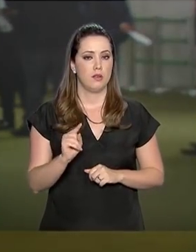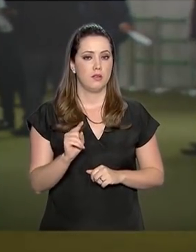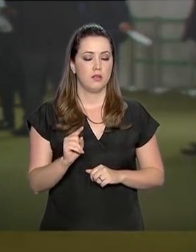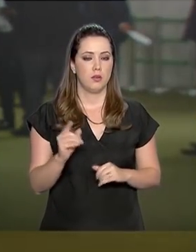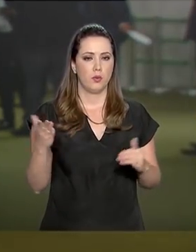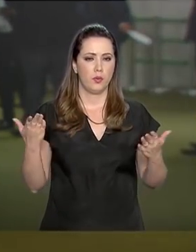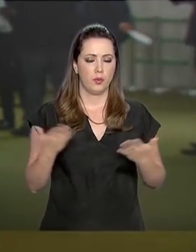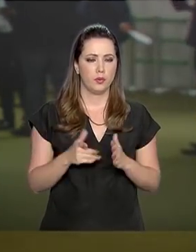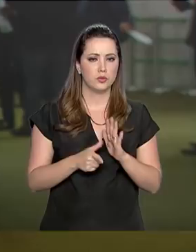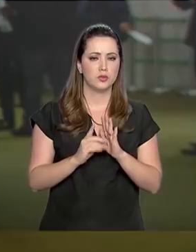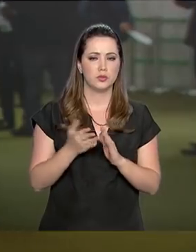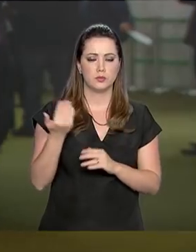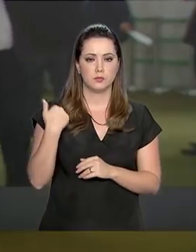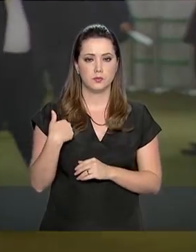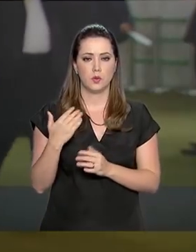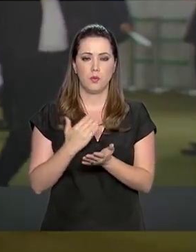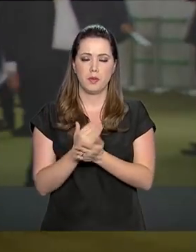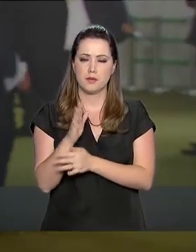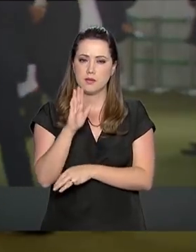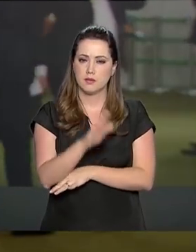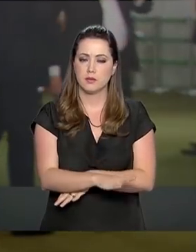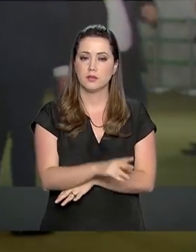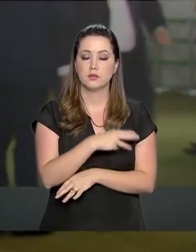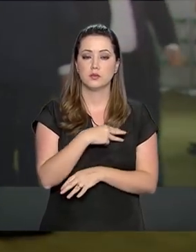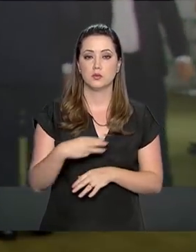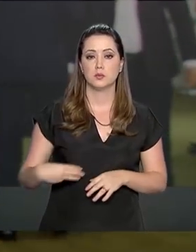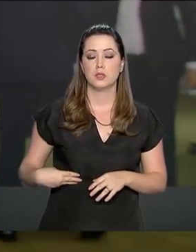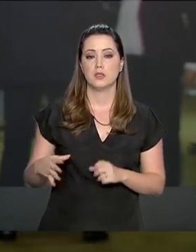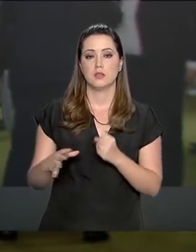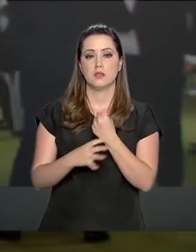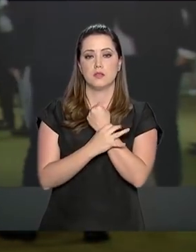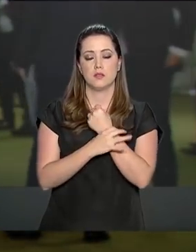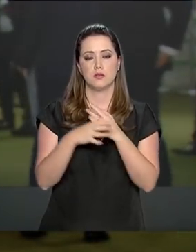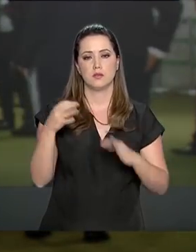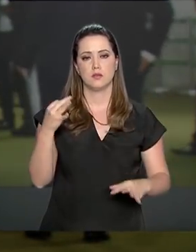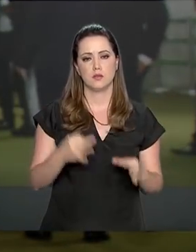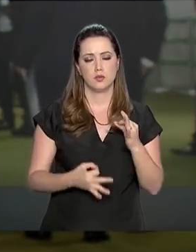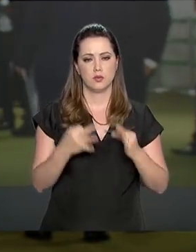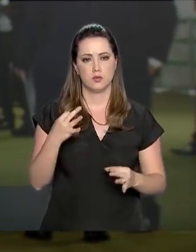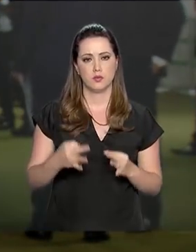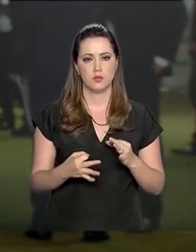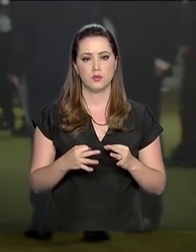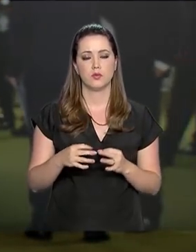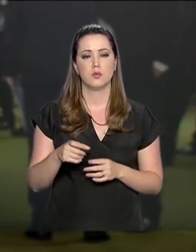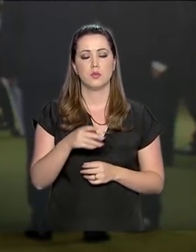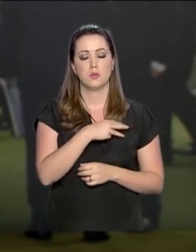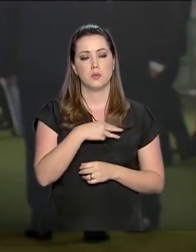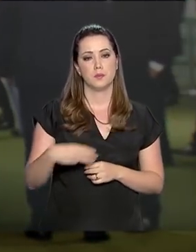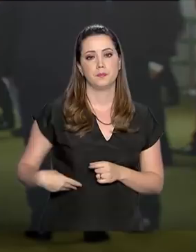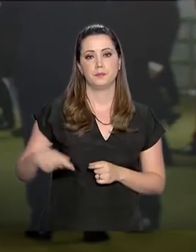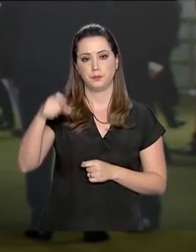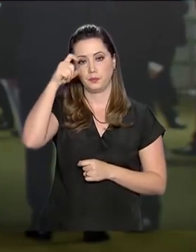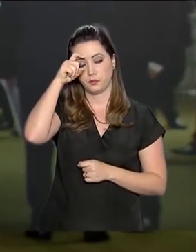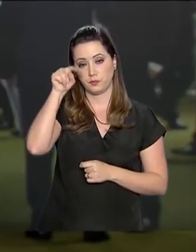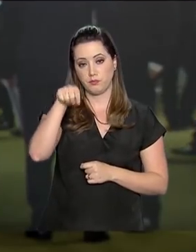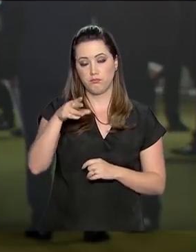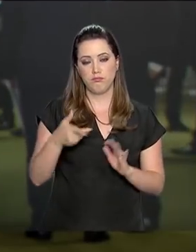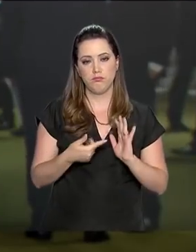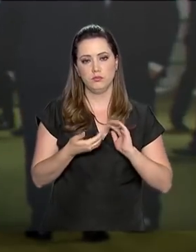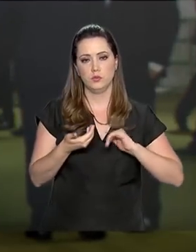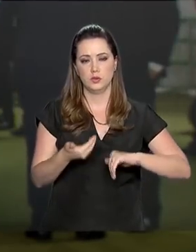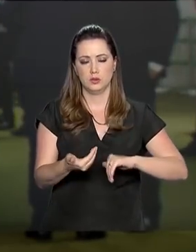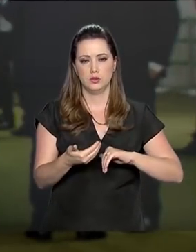Daniele, hoje, mais cedo, no início da tarde, o ministro da Segurança Pública, da Justiça e da Segurança Pública, Sérgio Moro, esteve aqui no Congresso